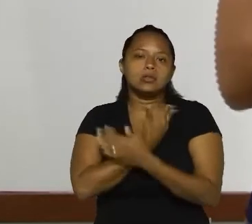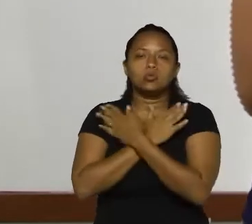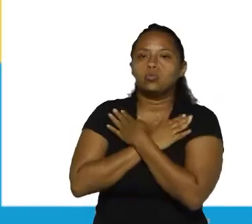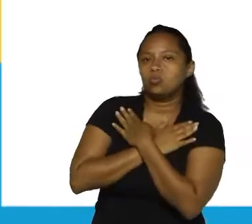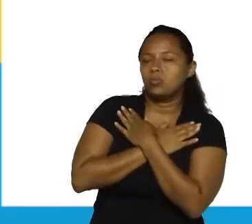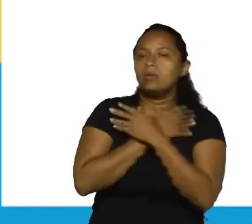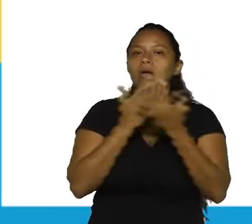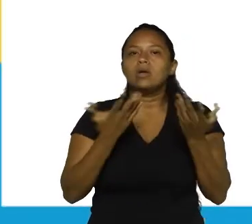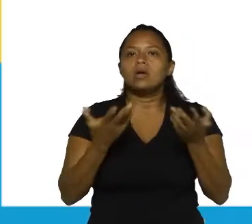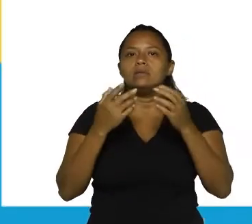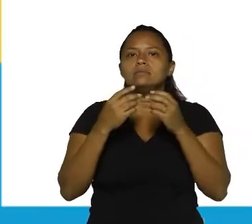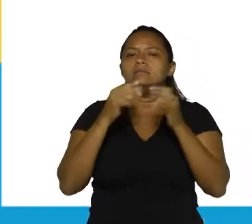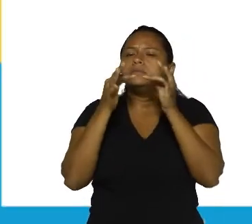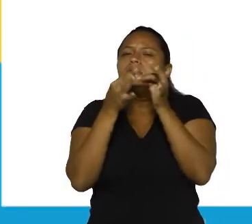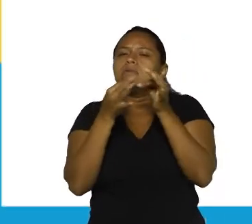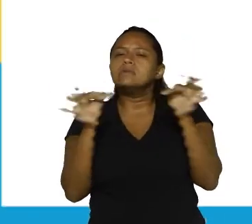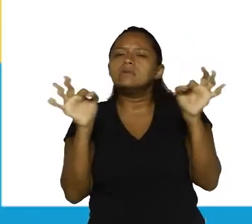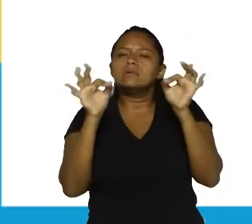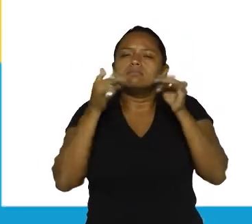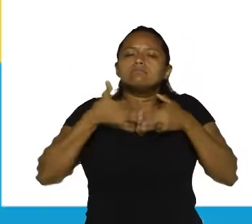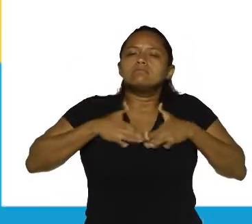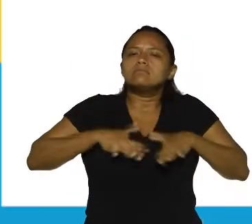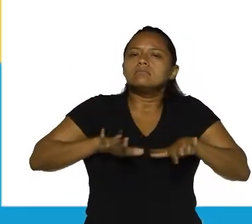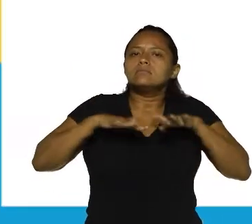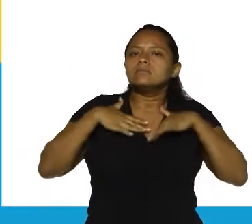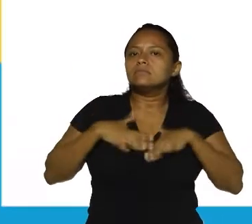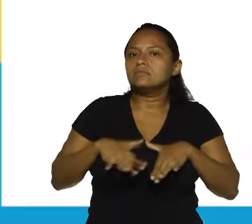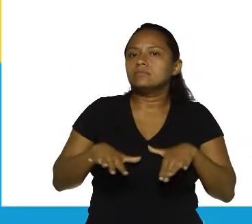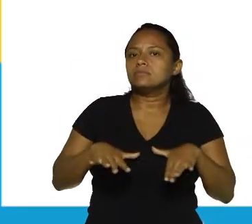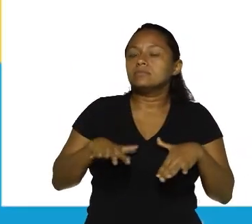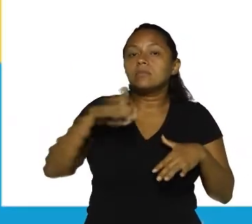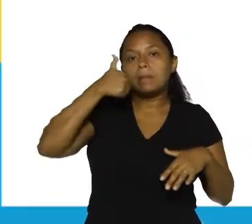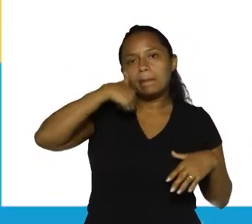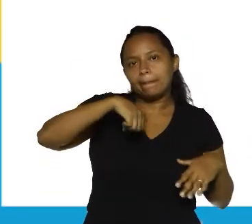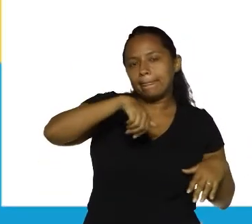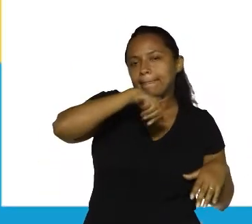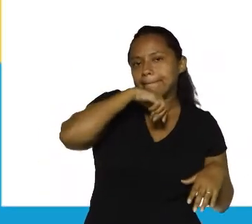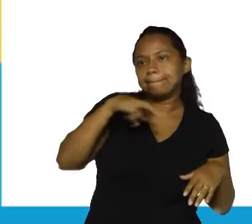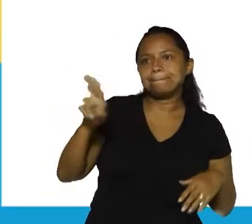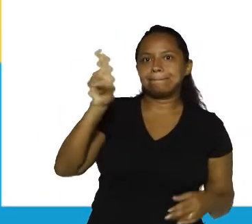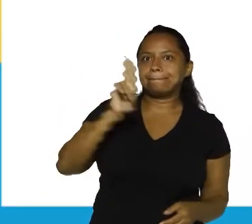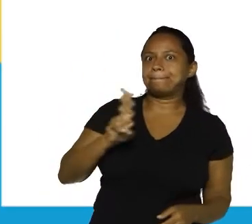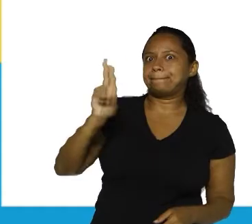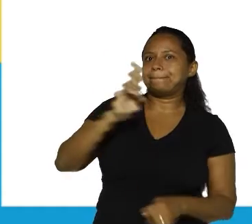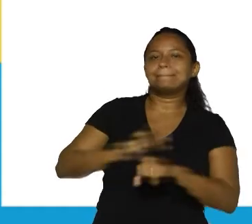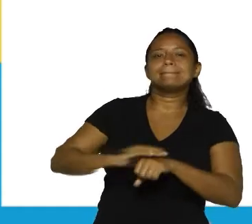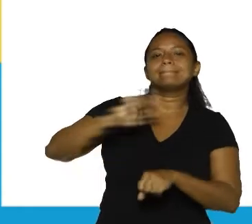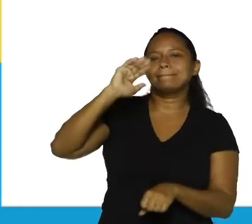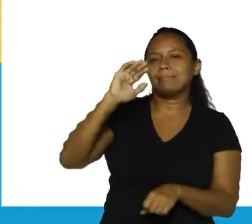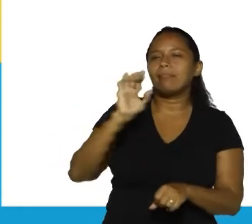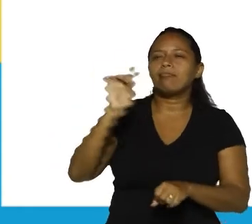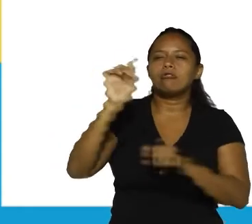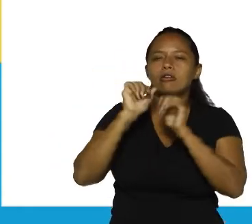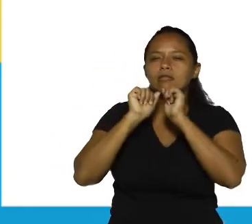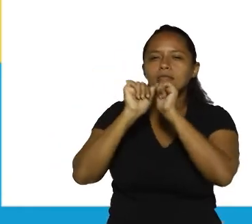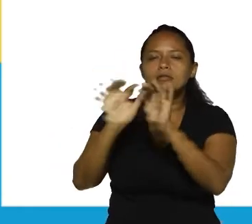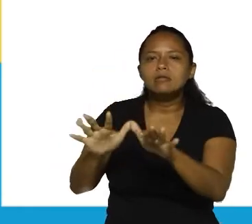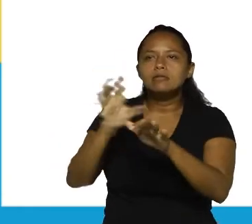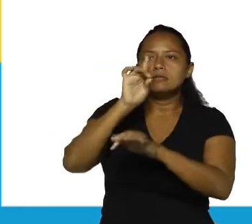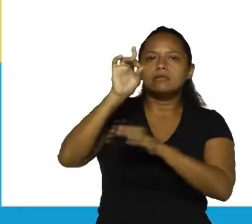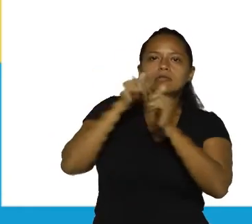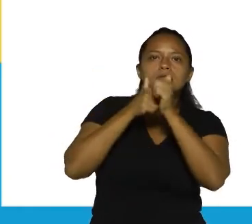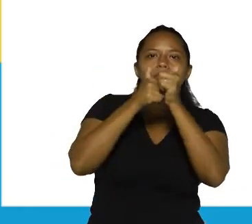entonação aqui é tranquila, né? A gente geralmente, normalmente, mães usam muito essa expressão, né? Que Deus te acompanhe.